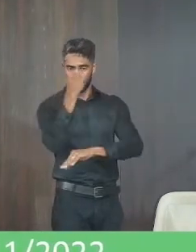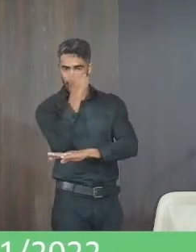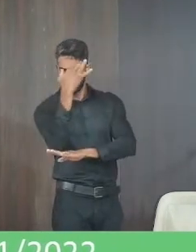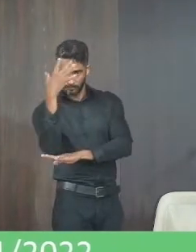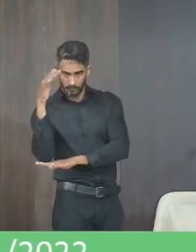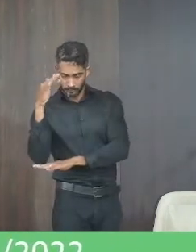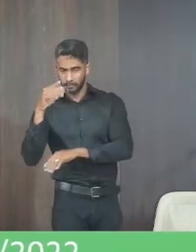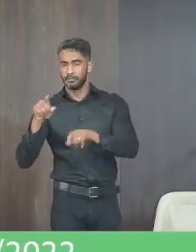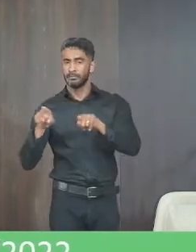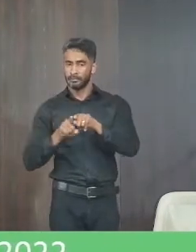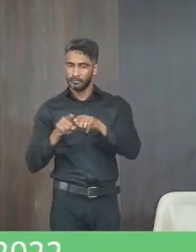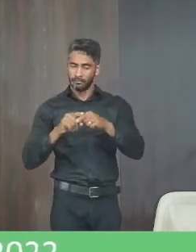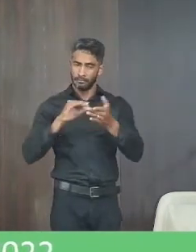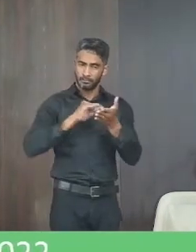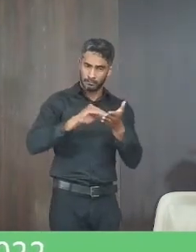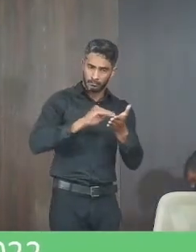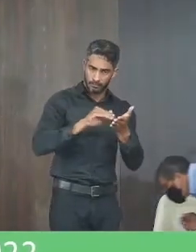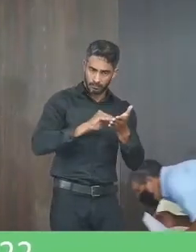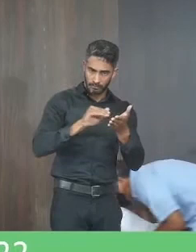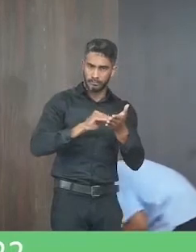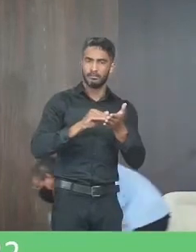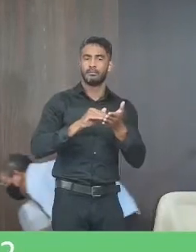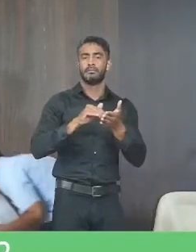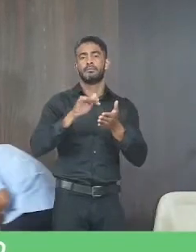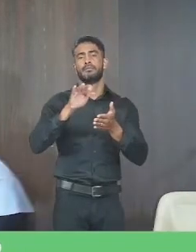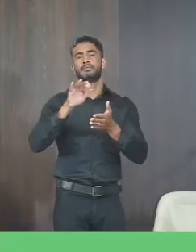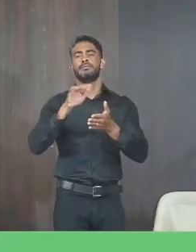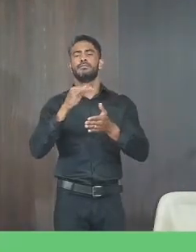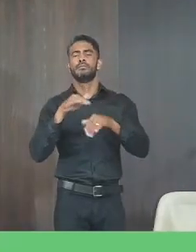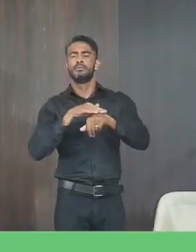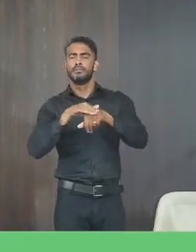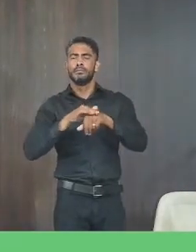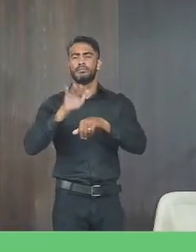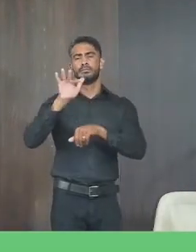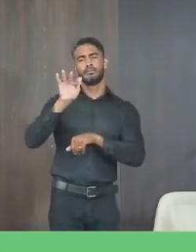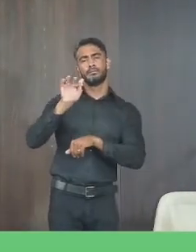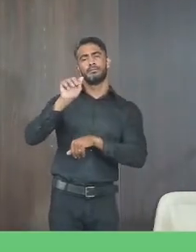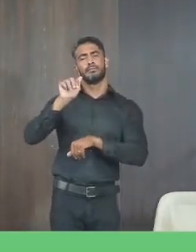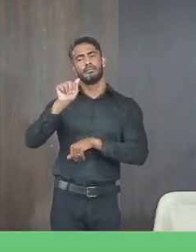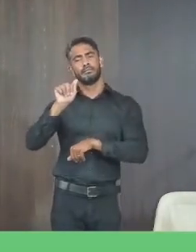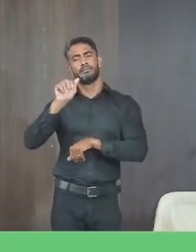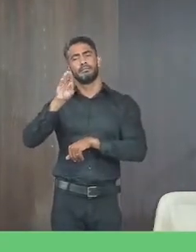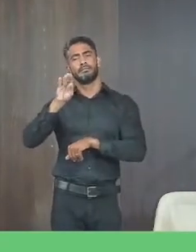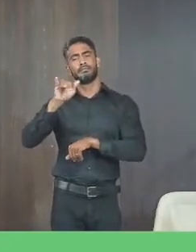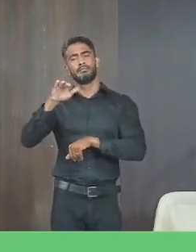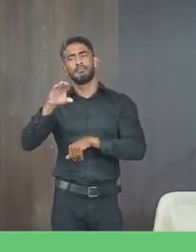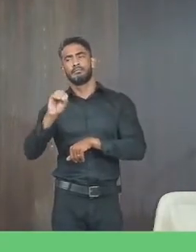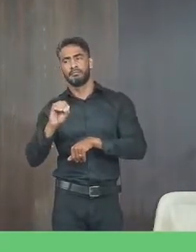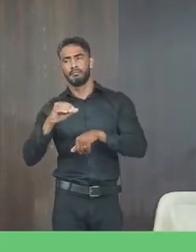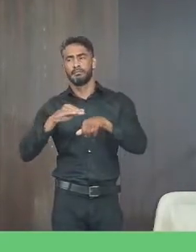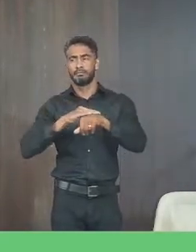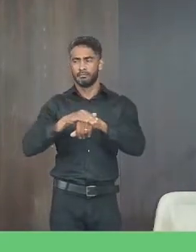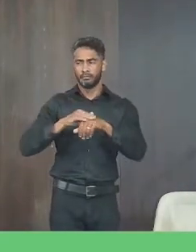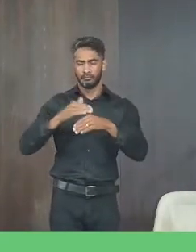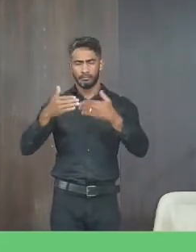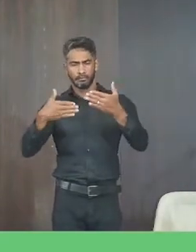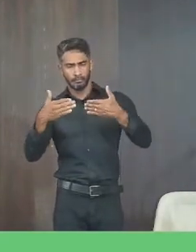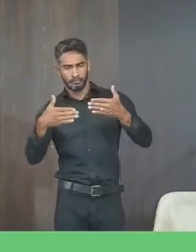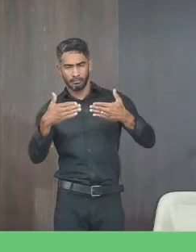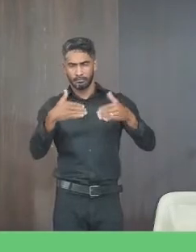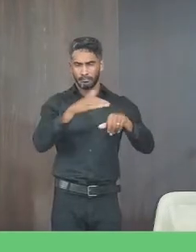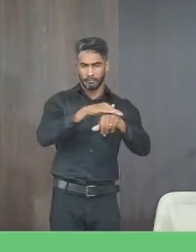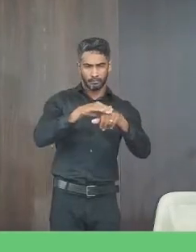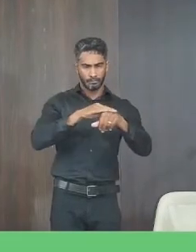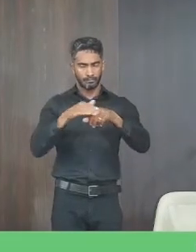fazenda e conversamos também com o Fábio e depois de de tomadas as